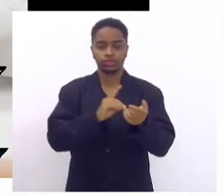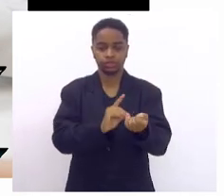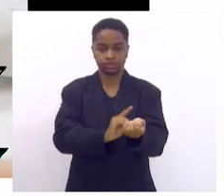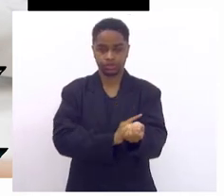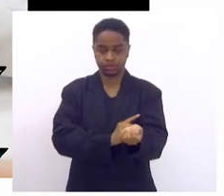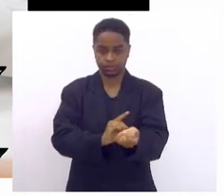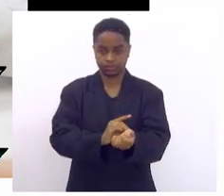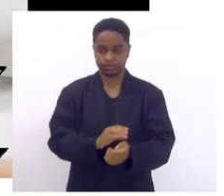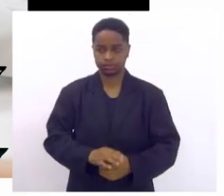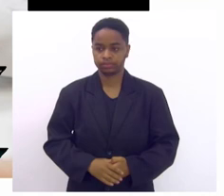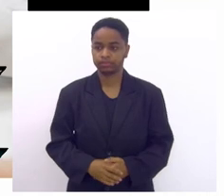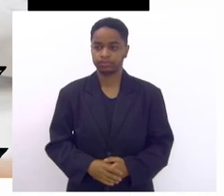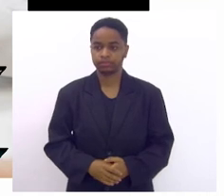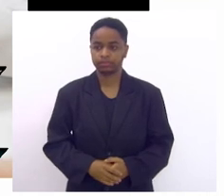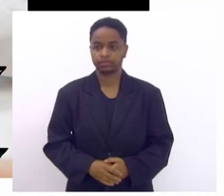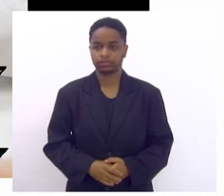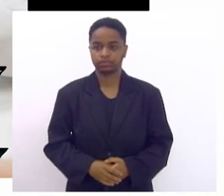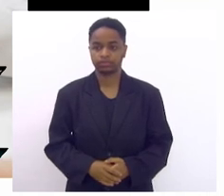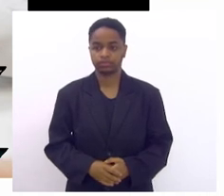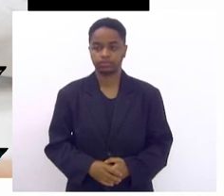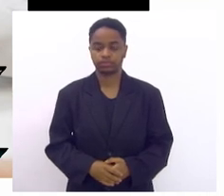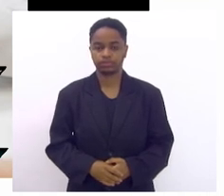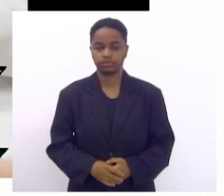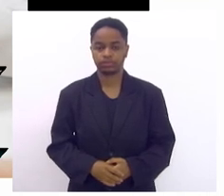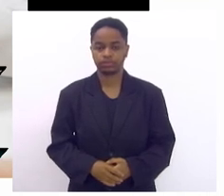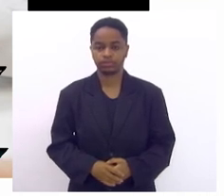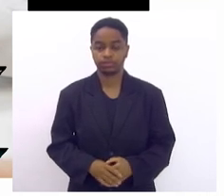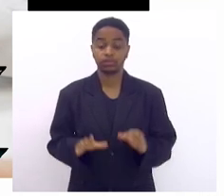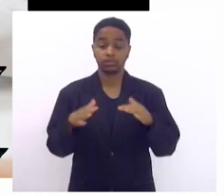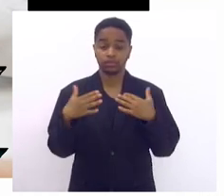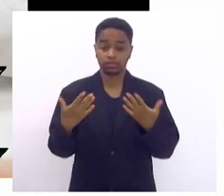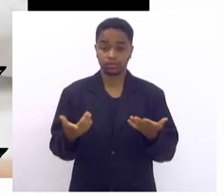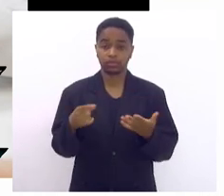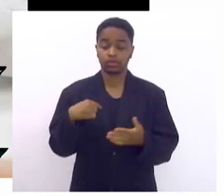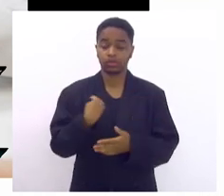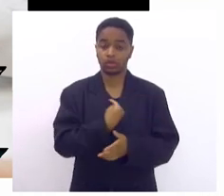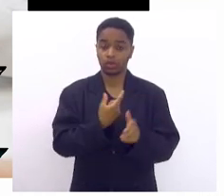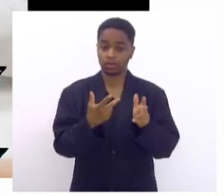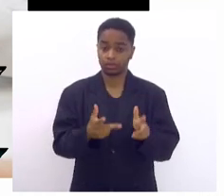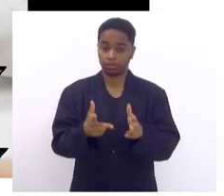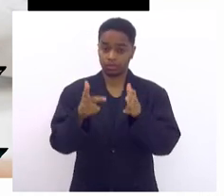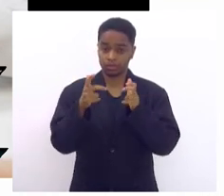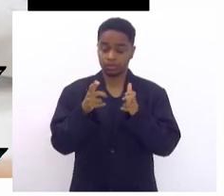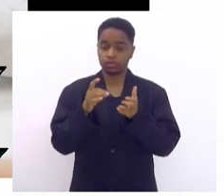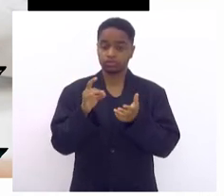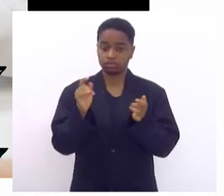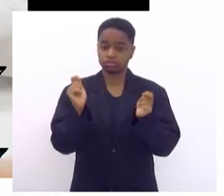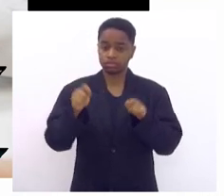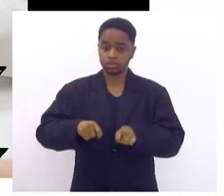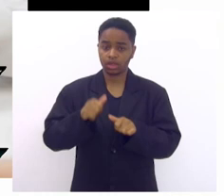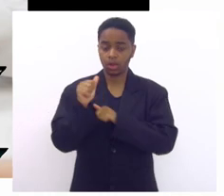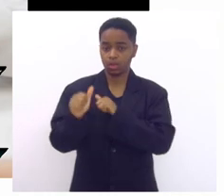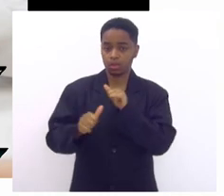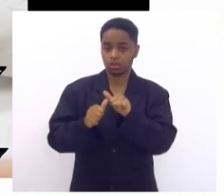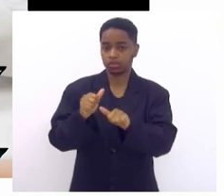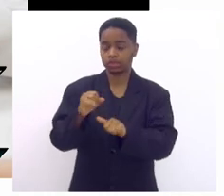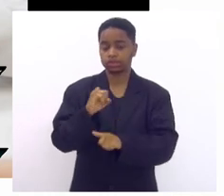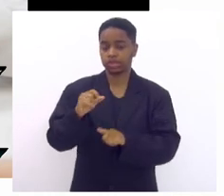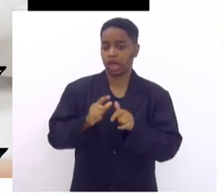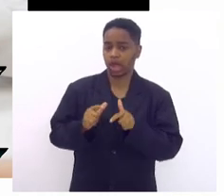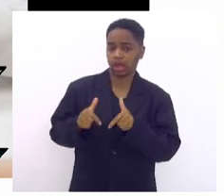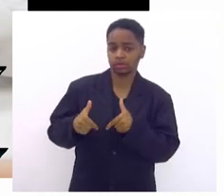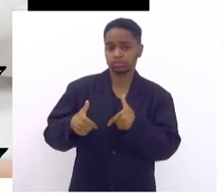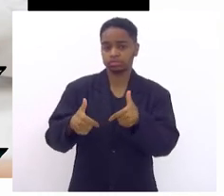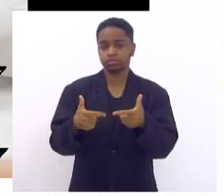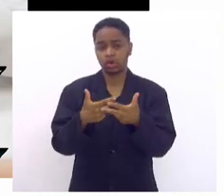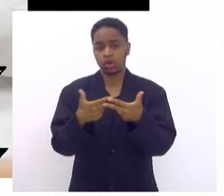Então, isso é o que a gente vê que pode ser mudado com medidas fáceis.